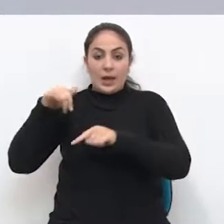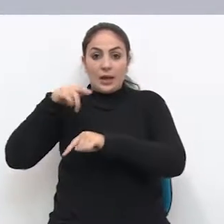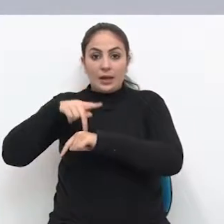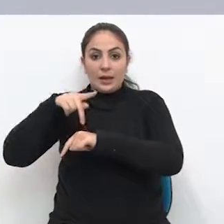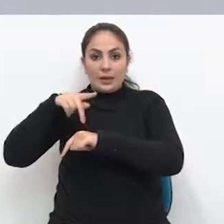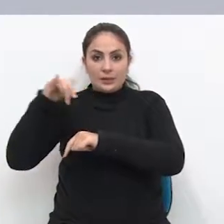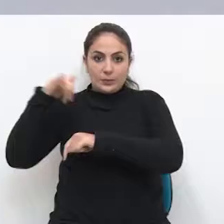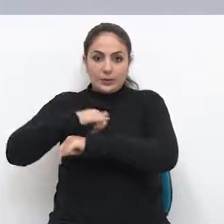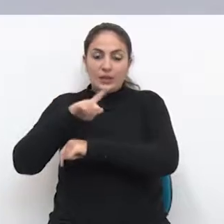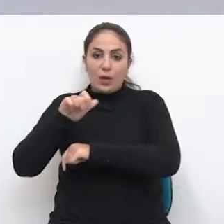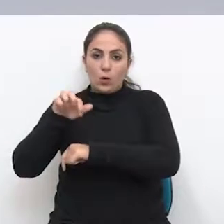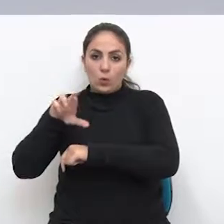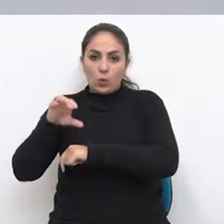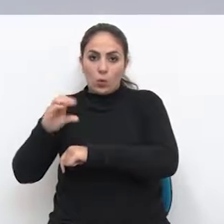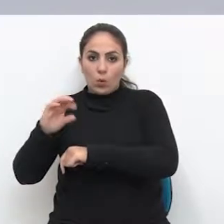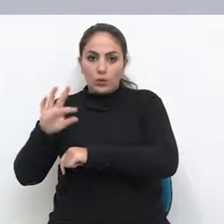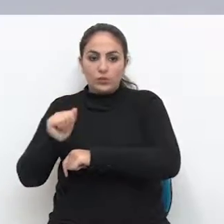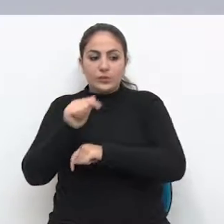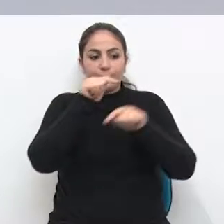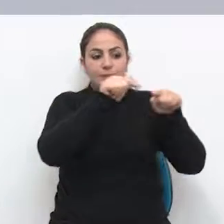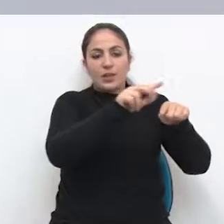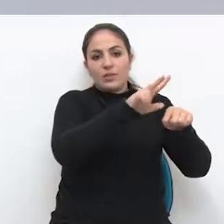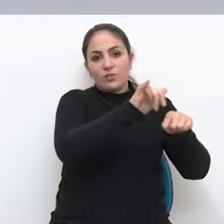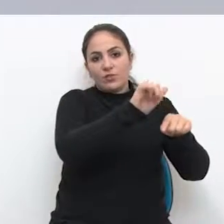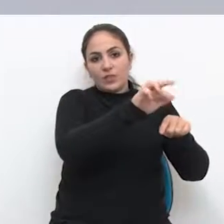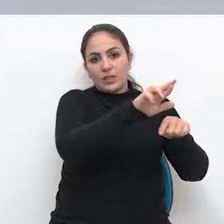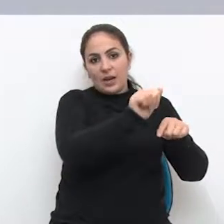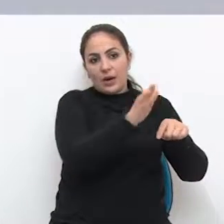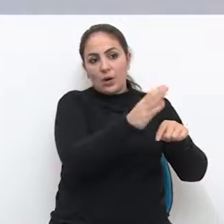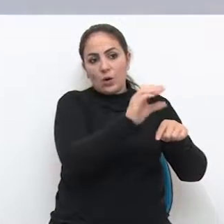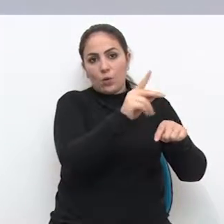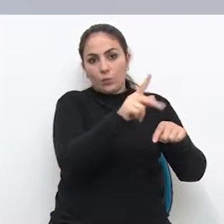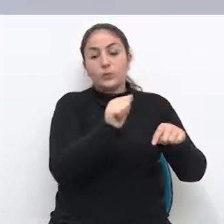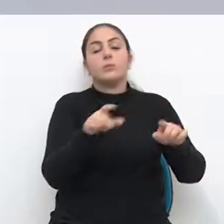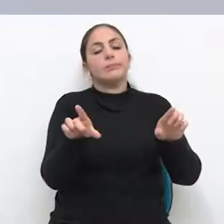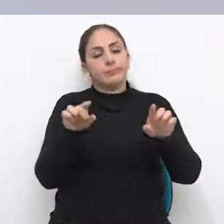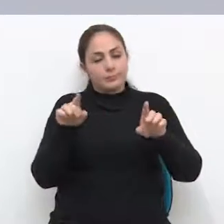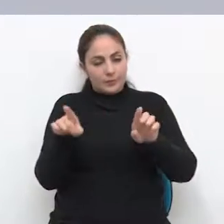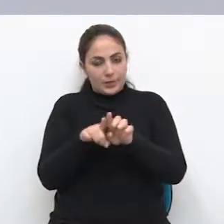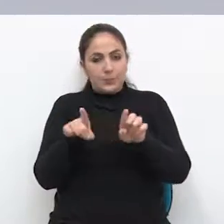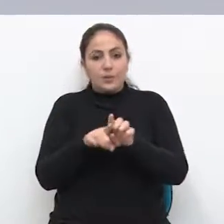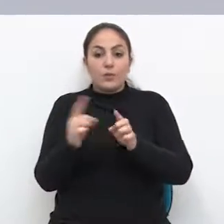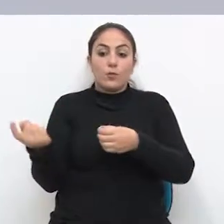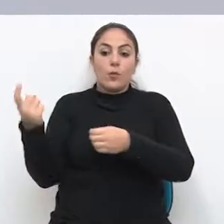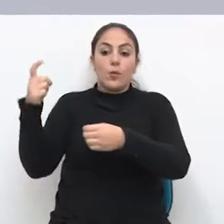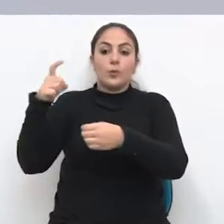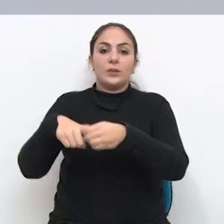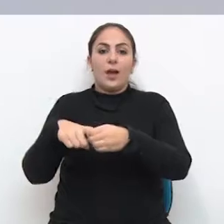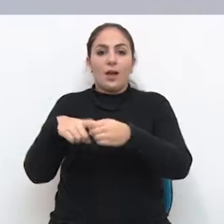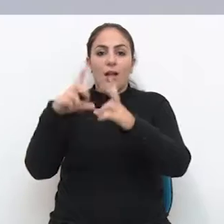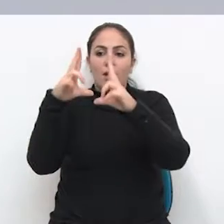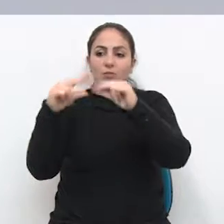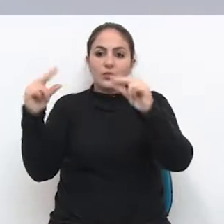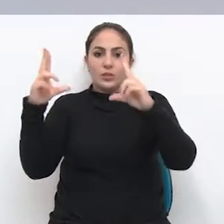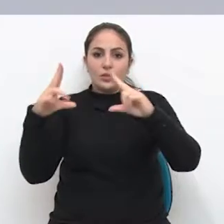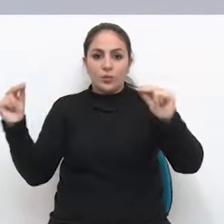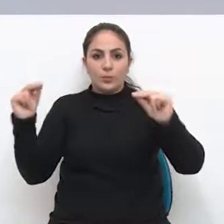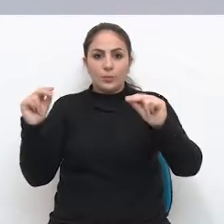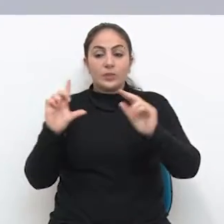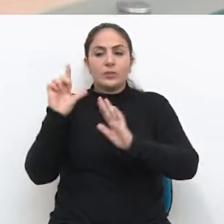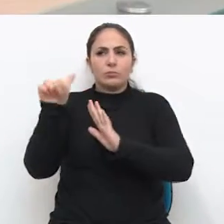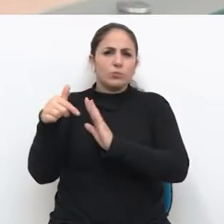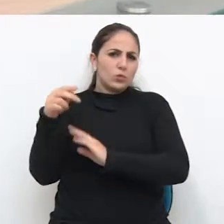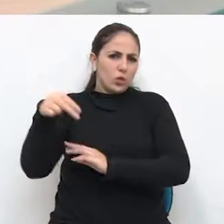Lauro Cortes e Viracopos. A empresa também vai retomar a ligação aérea com Florianópolis a partir de